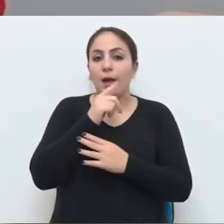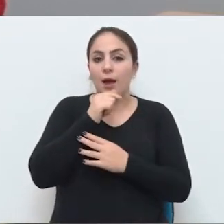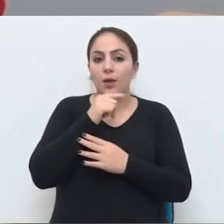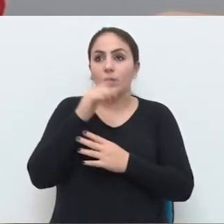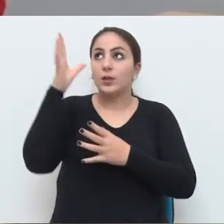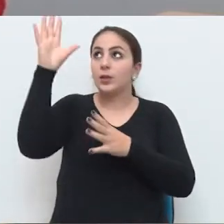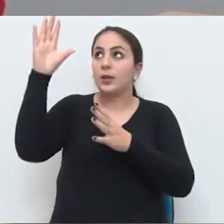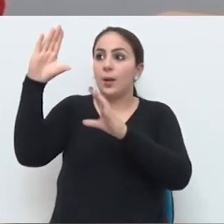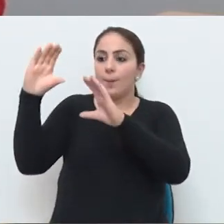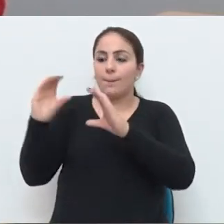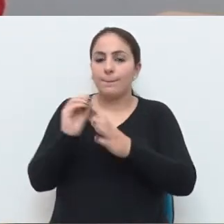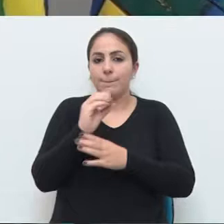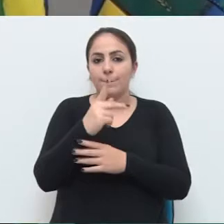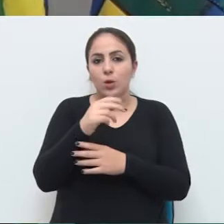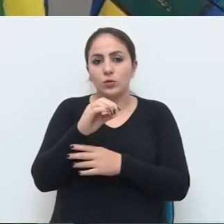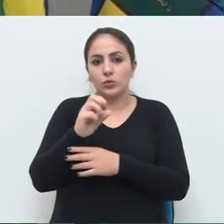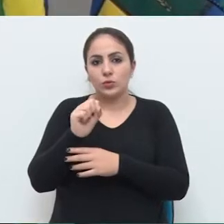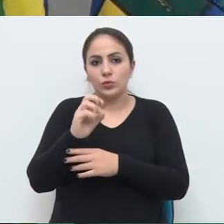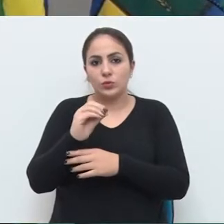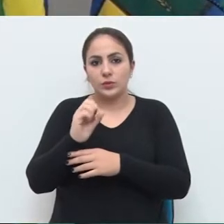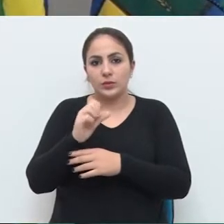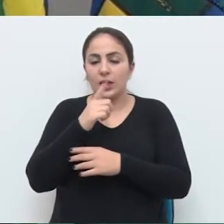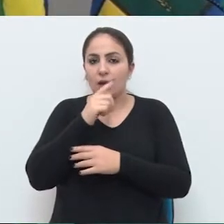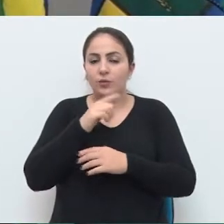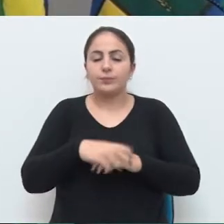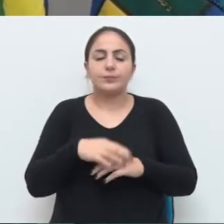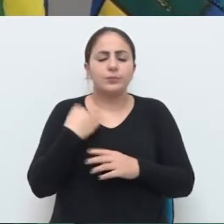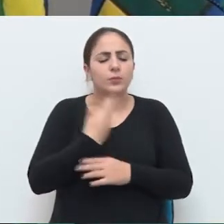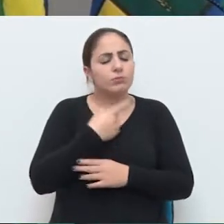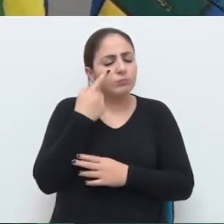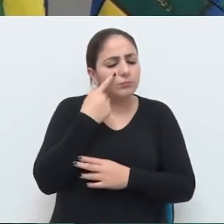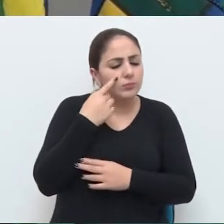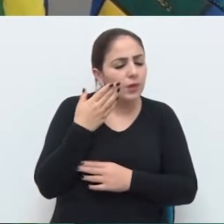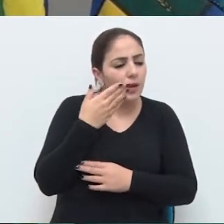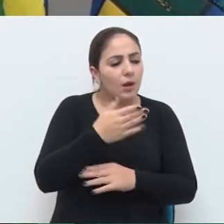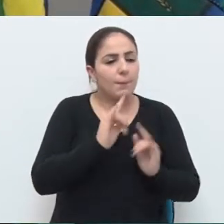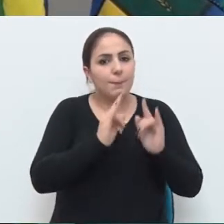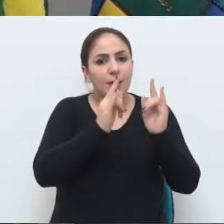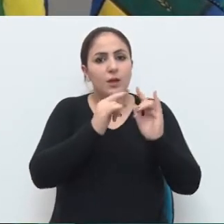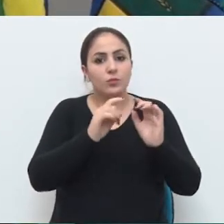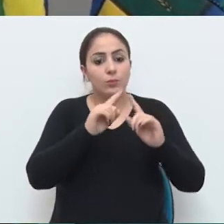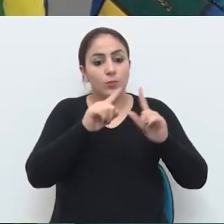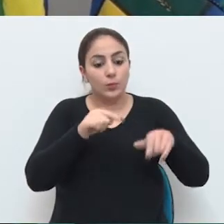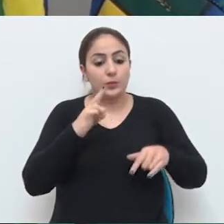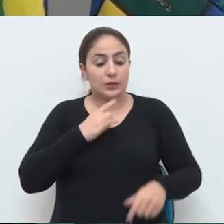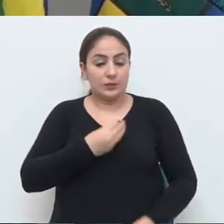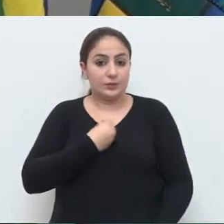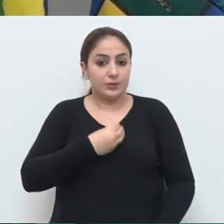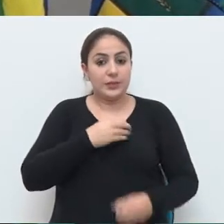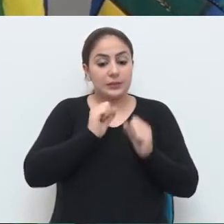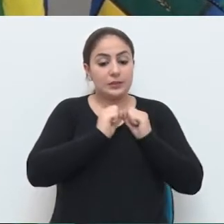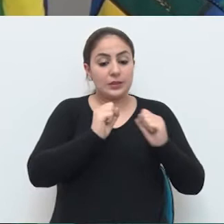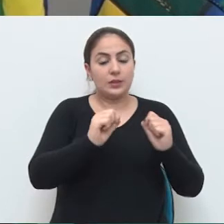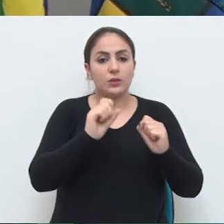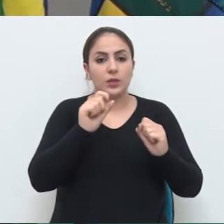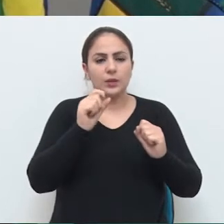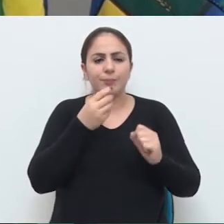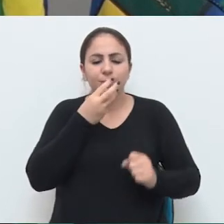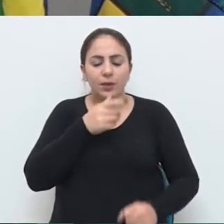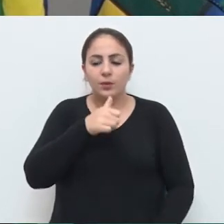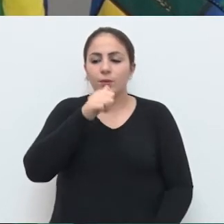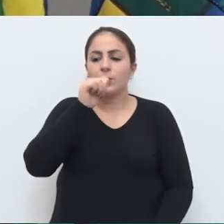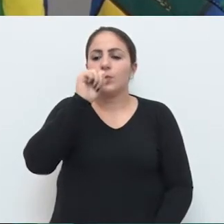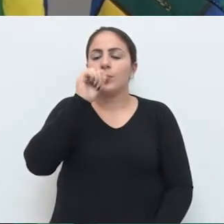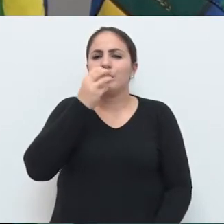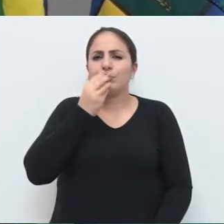poços artesianos. Nós reparamos em algumas situações, em alguns prédios públicos, onde nós temos algumas secretarias, com um